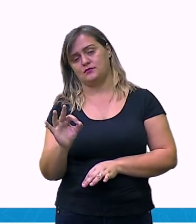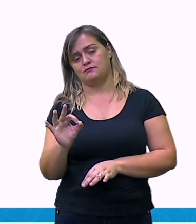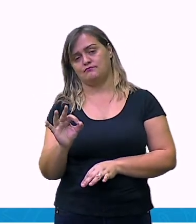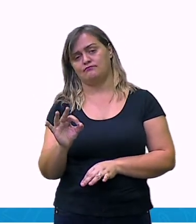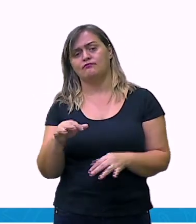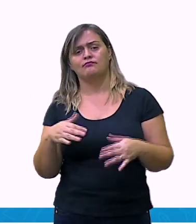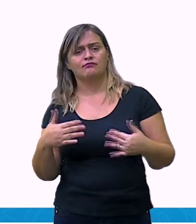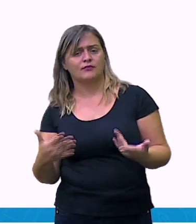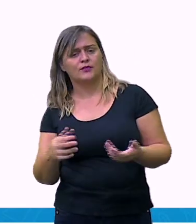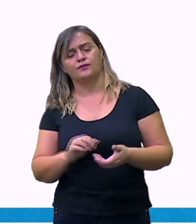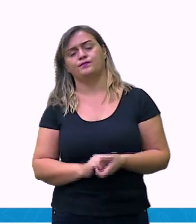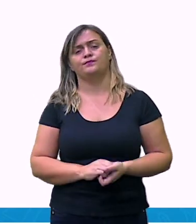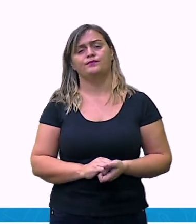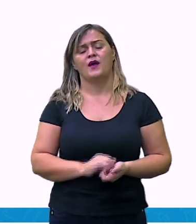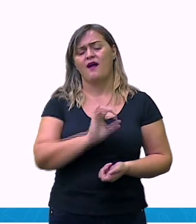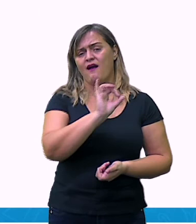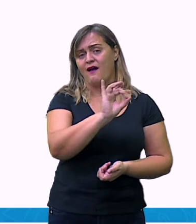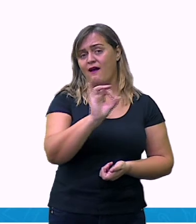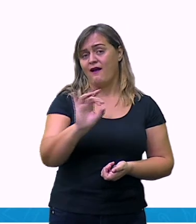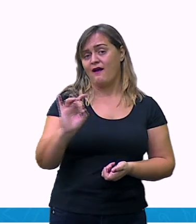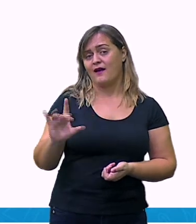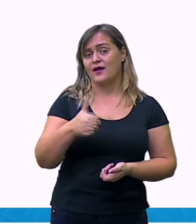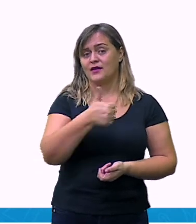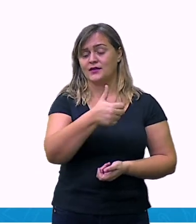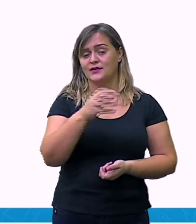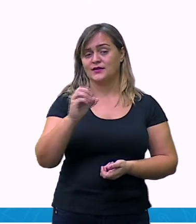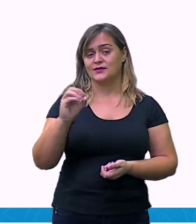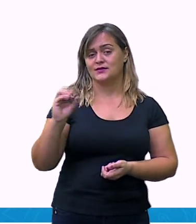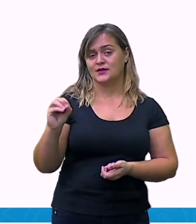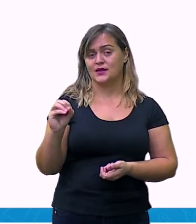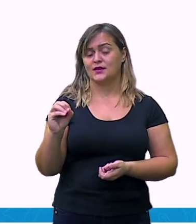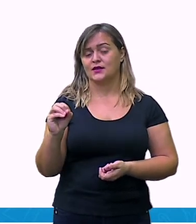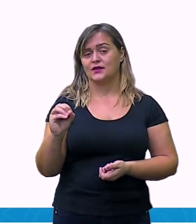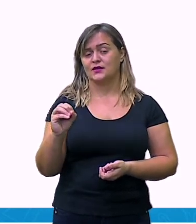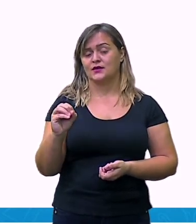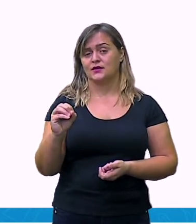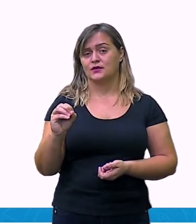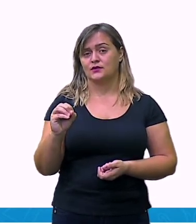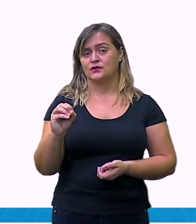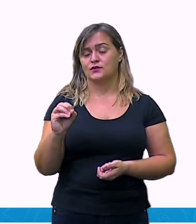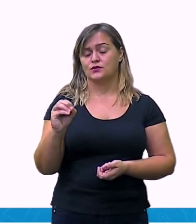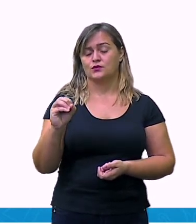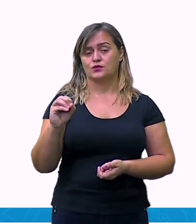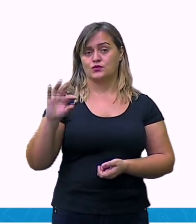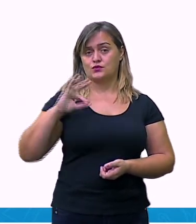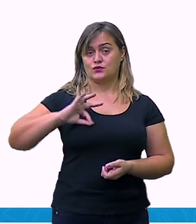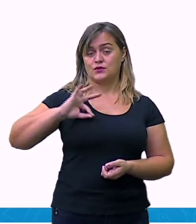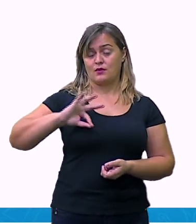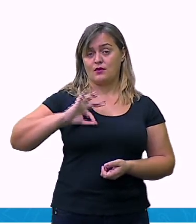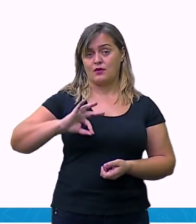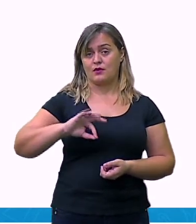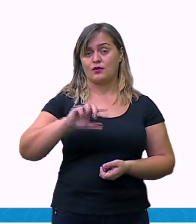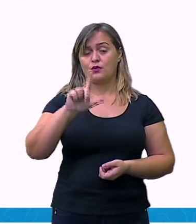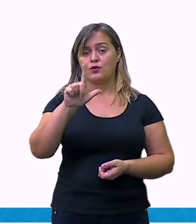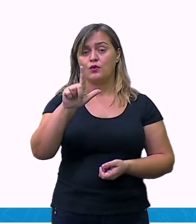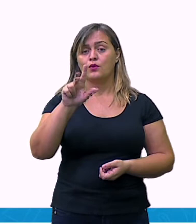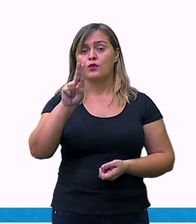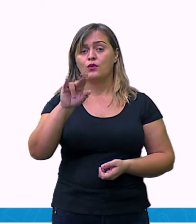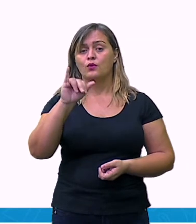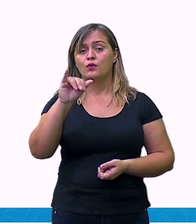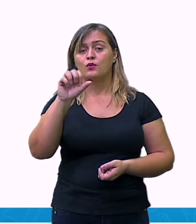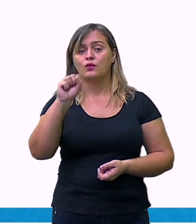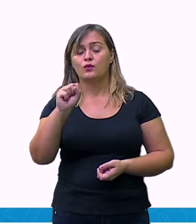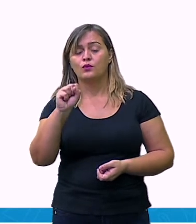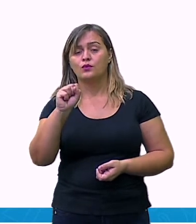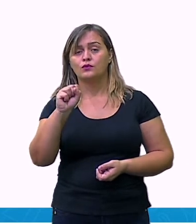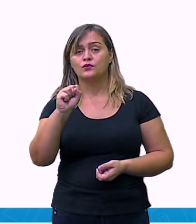Luiz terá um aumento de doze reais. Então, a cada cem, ele vai receber doze a